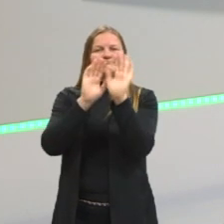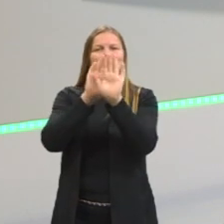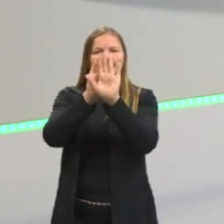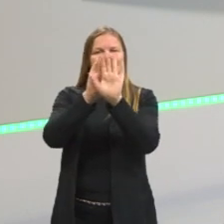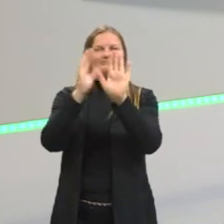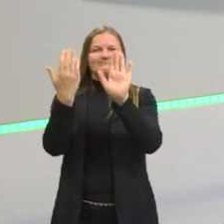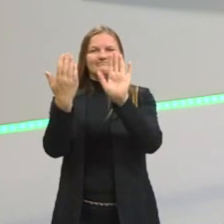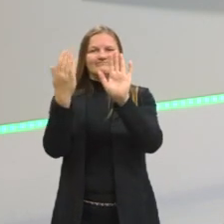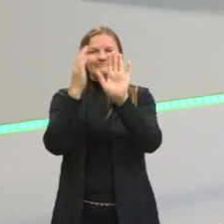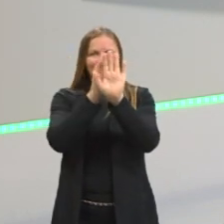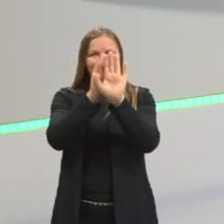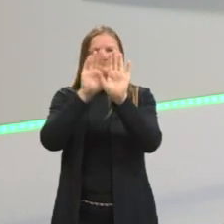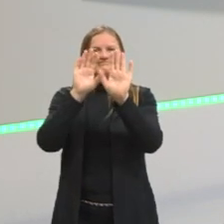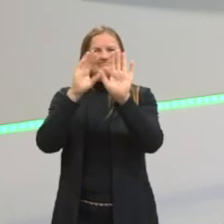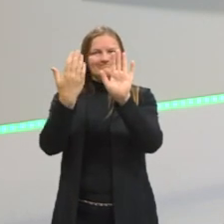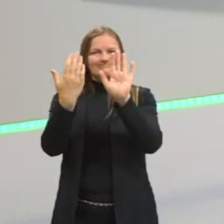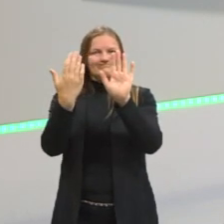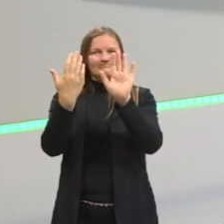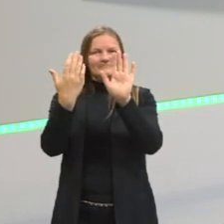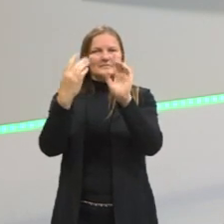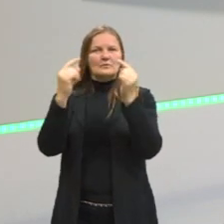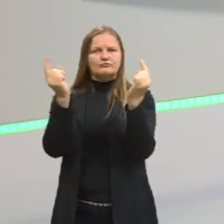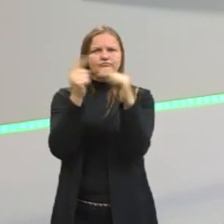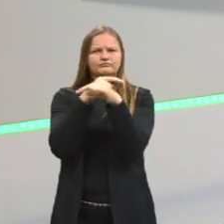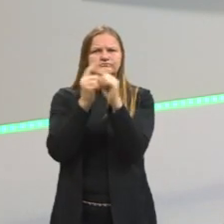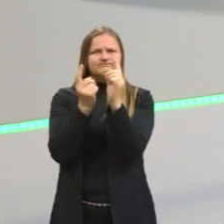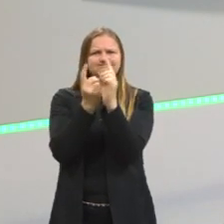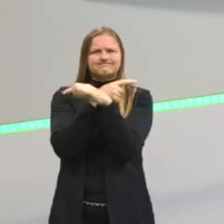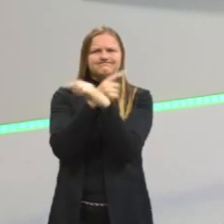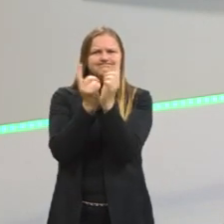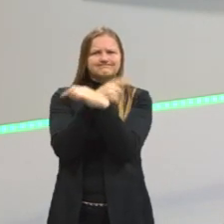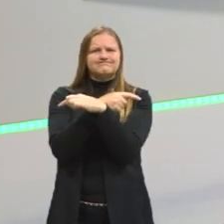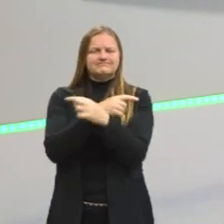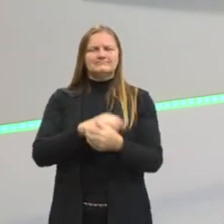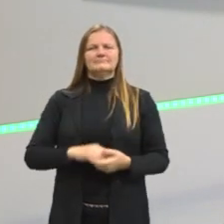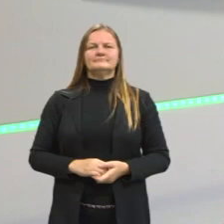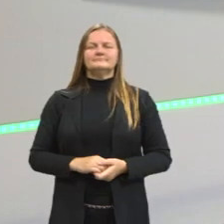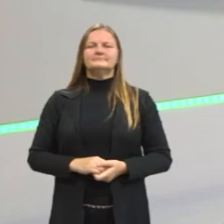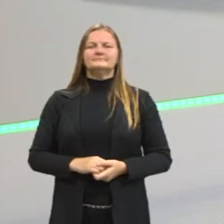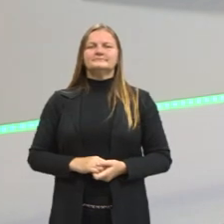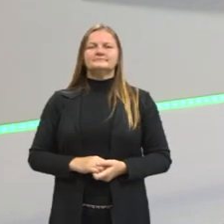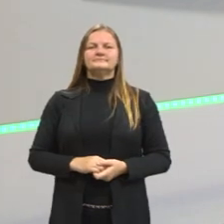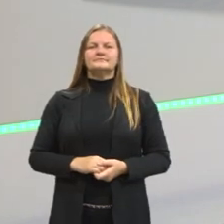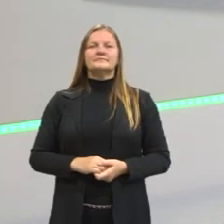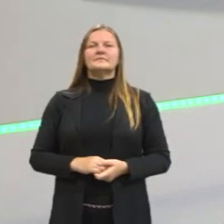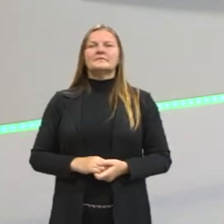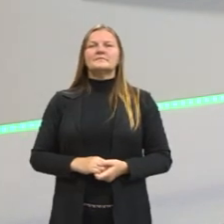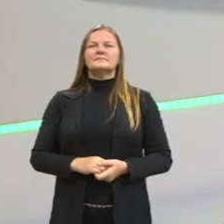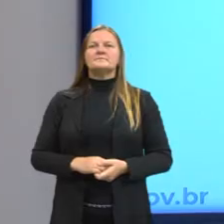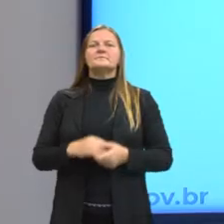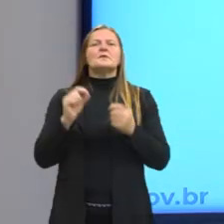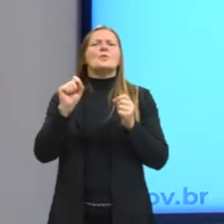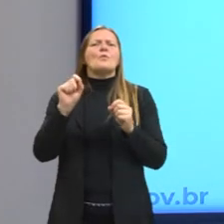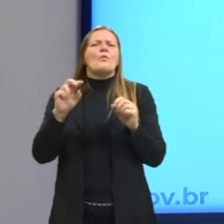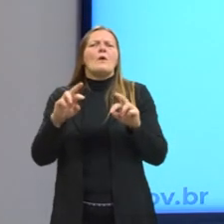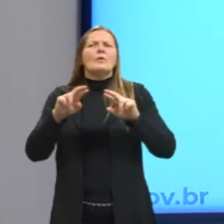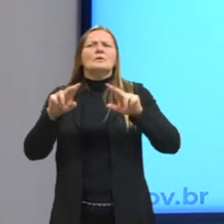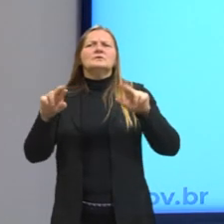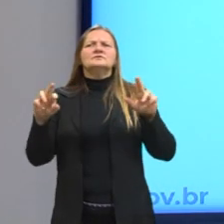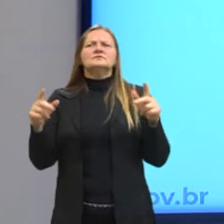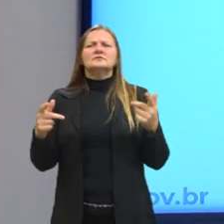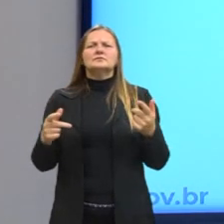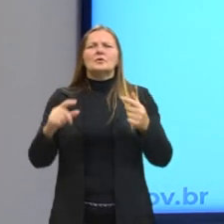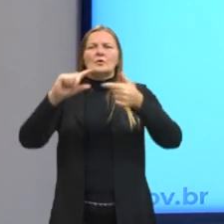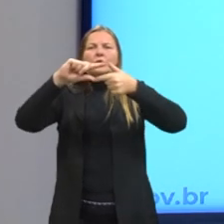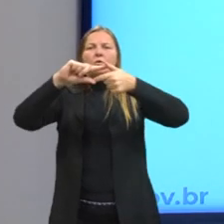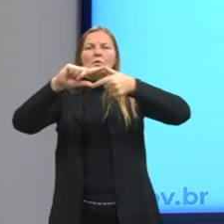Pegar termos opostos e juntar eles todos num só. Qual vai ser a diferença da antítese para o